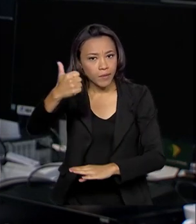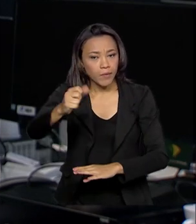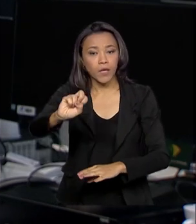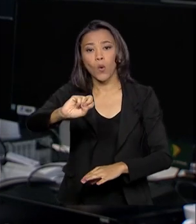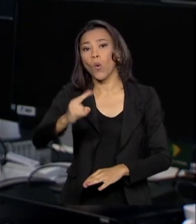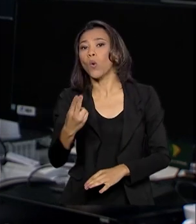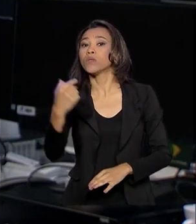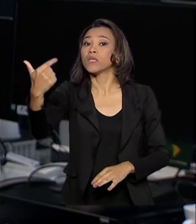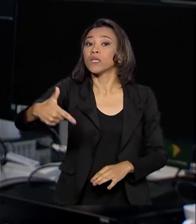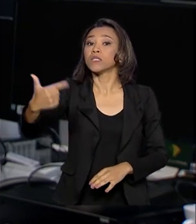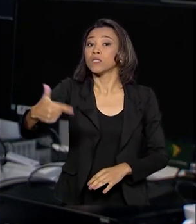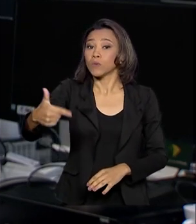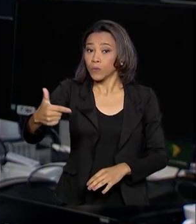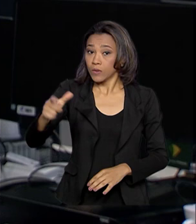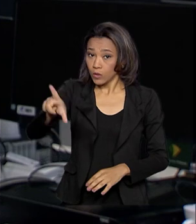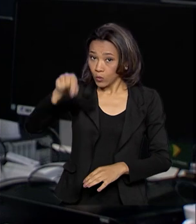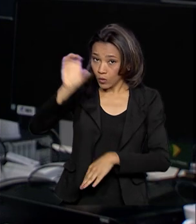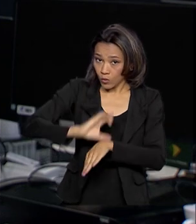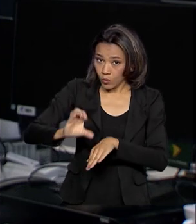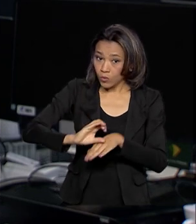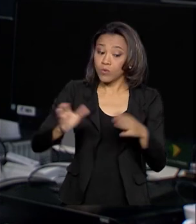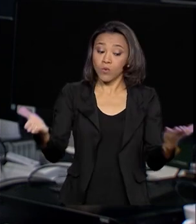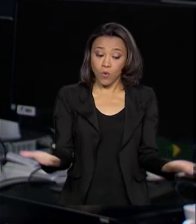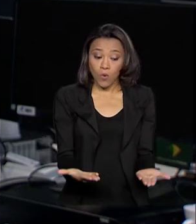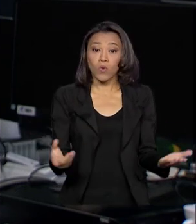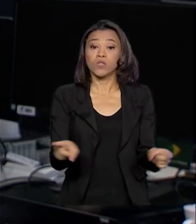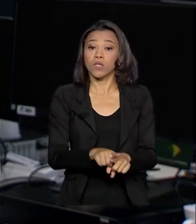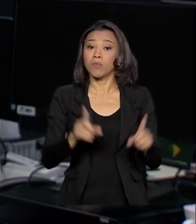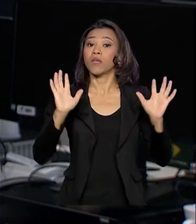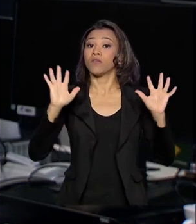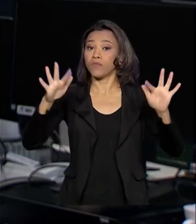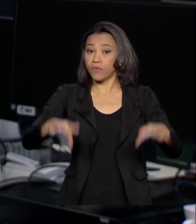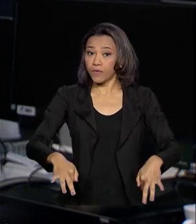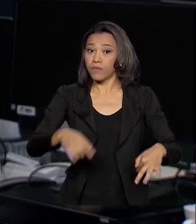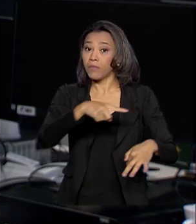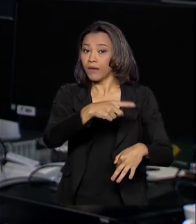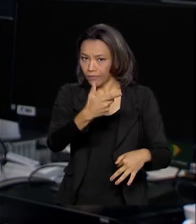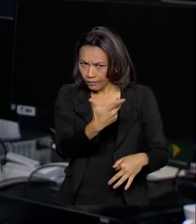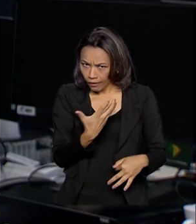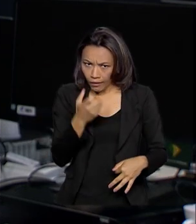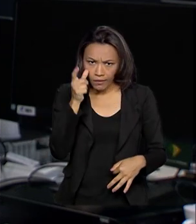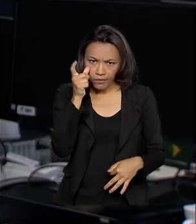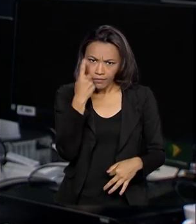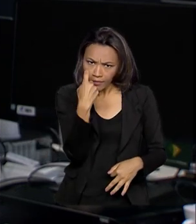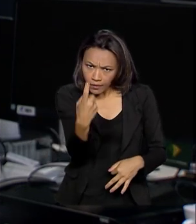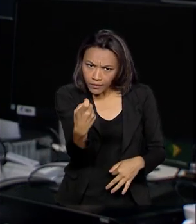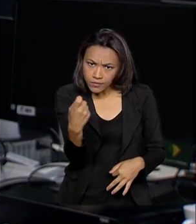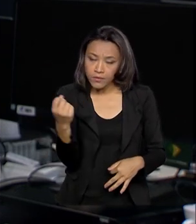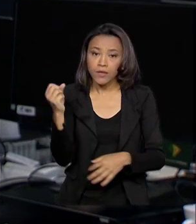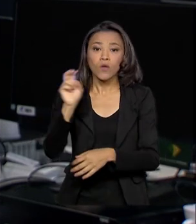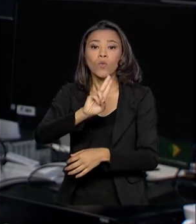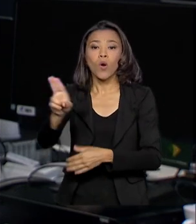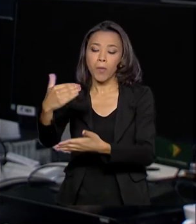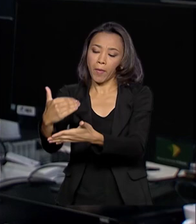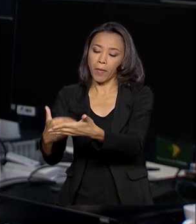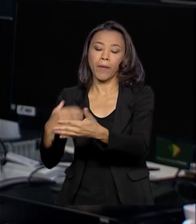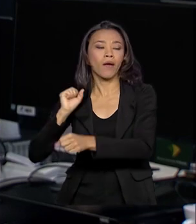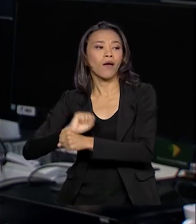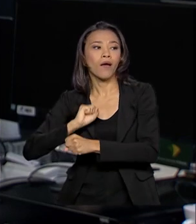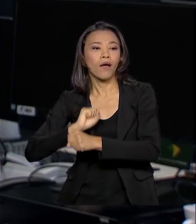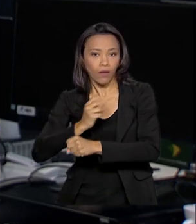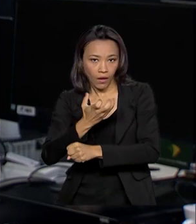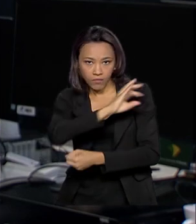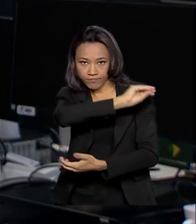segunda opção de curso, hoje também termina o prazo para manifestar interesse na lista de espera. As convocações